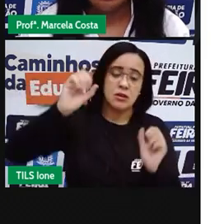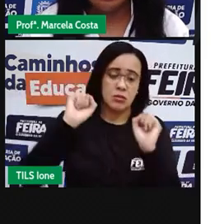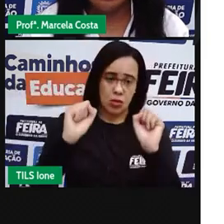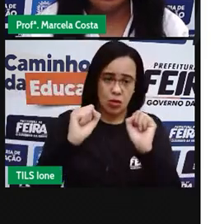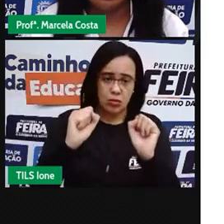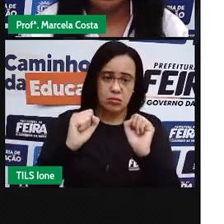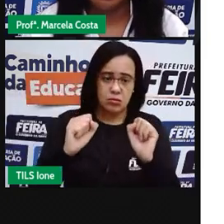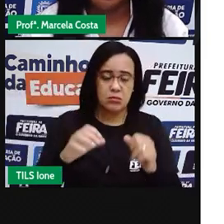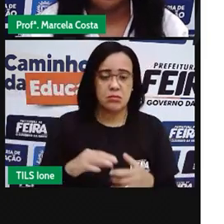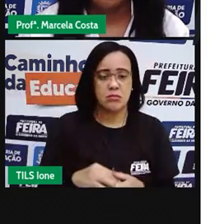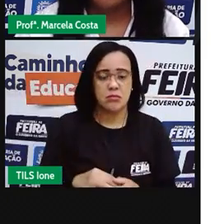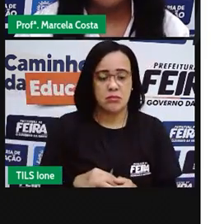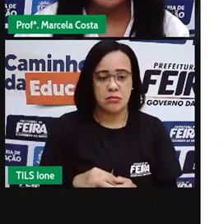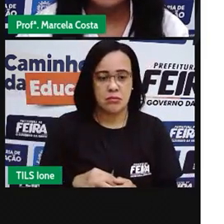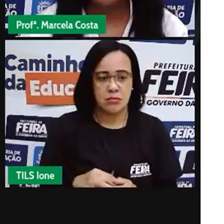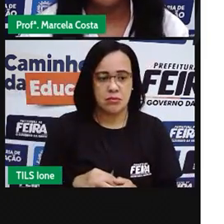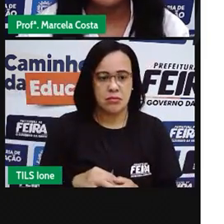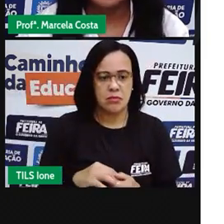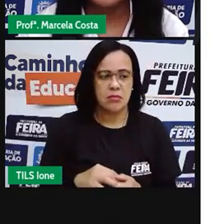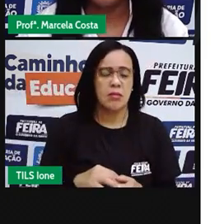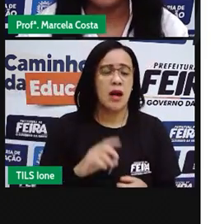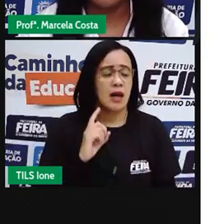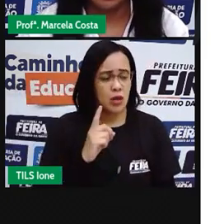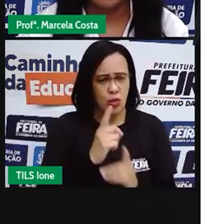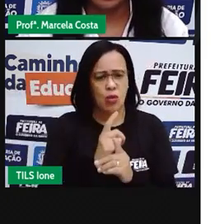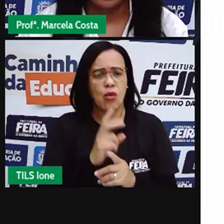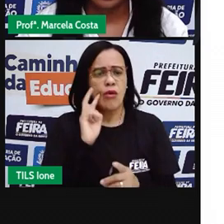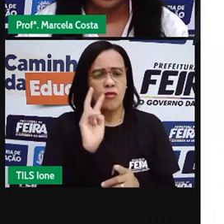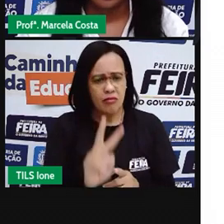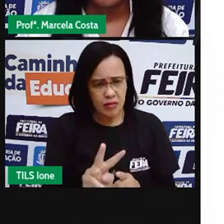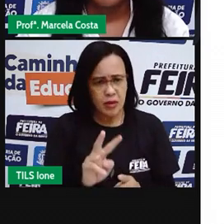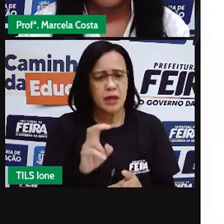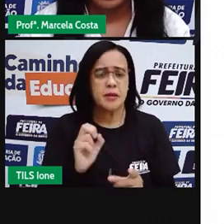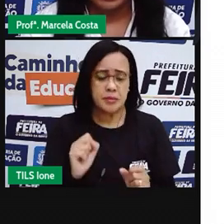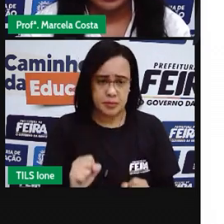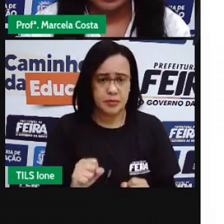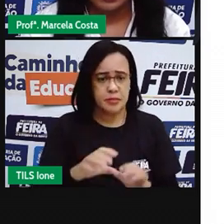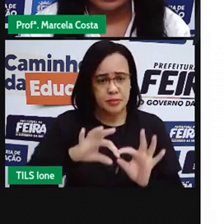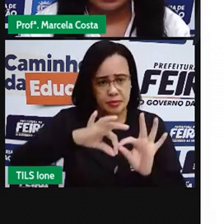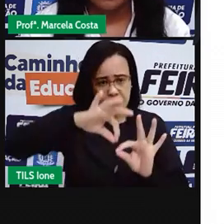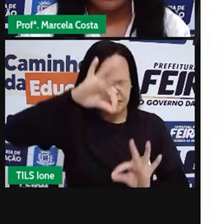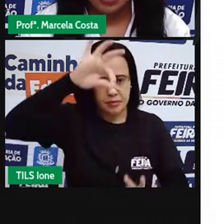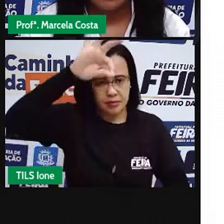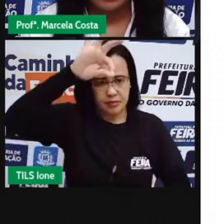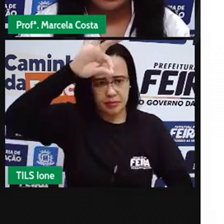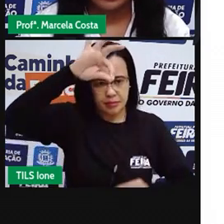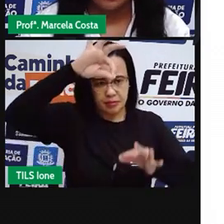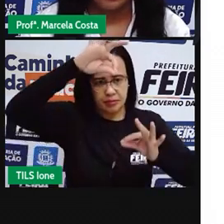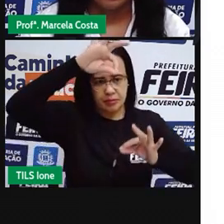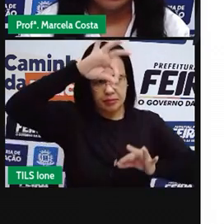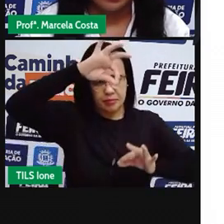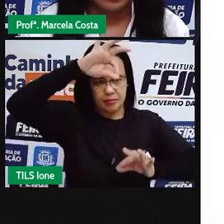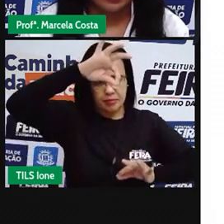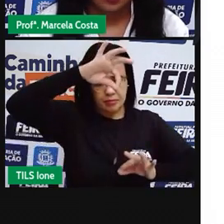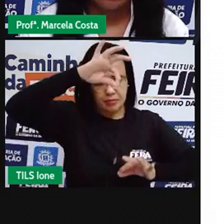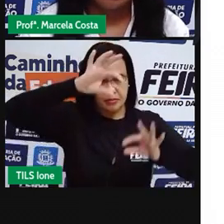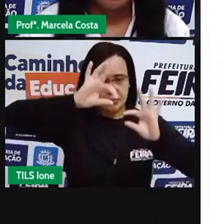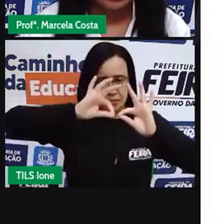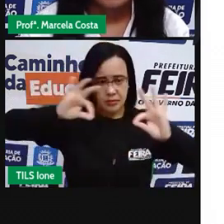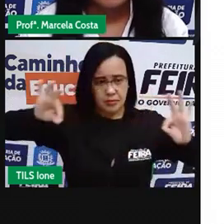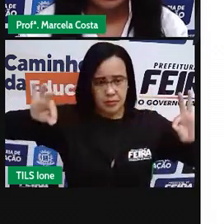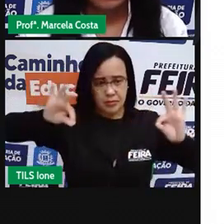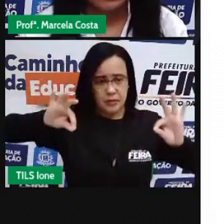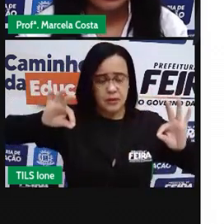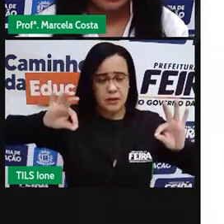ponta dessa fita métrica, porque ela vai apresentar uma numeração